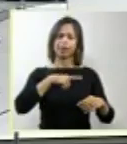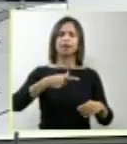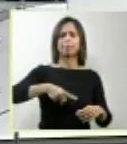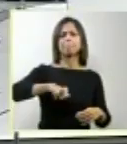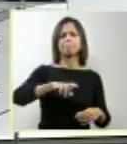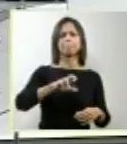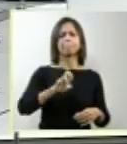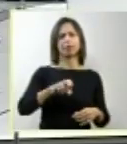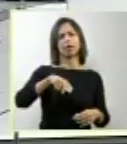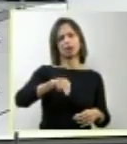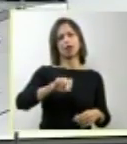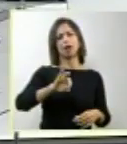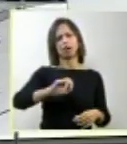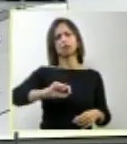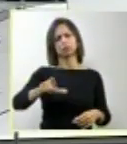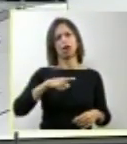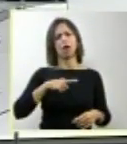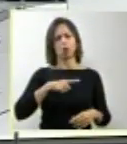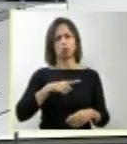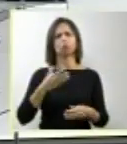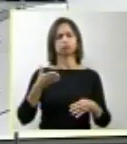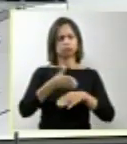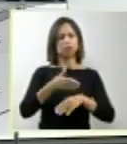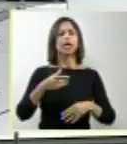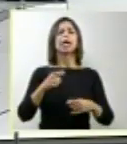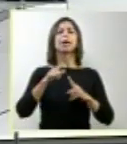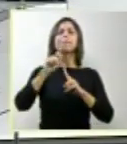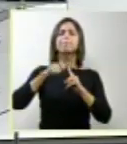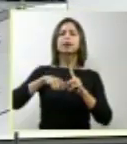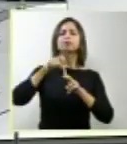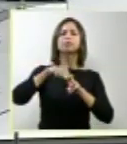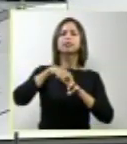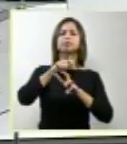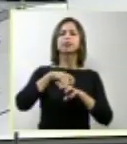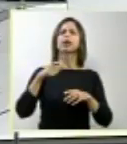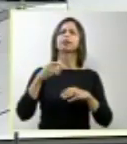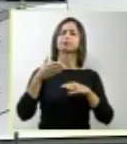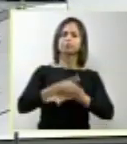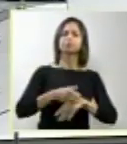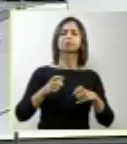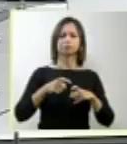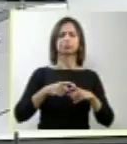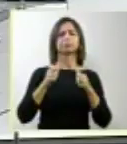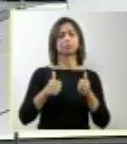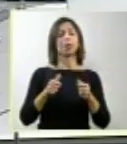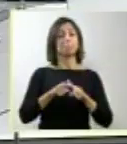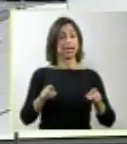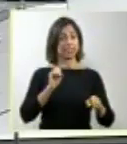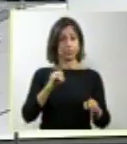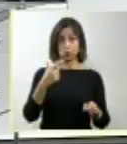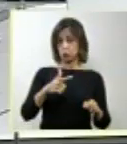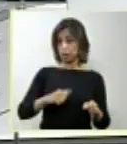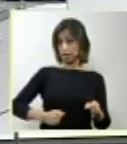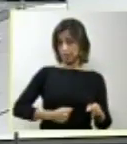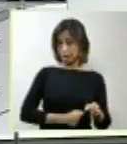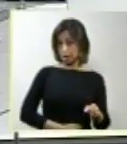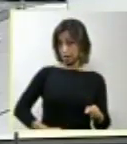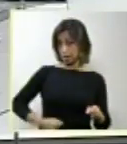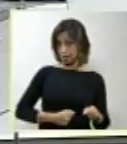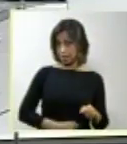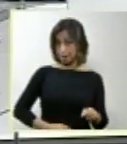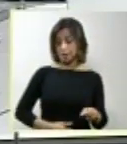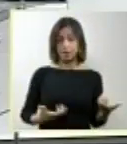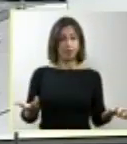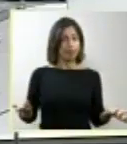adequado. Obviamente que, se não tivermos a ultrassonografia, não tivermos um diagnóstico de imagem, seria